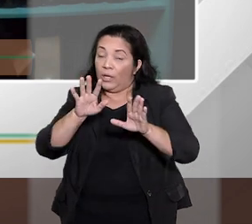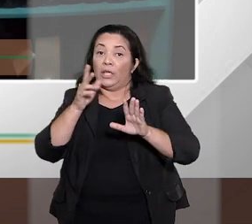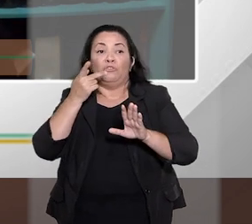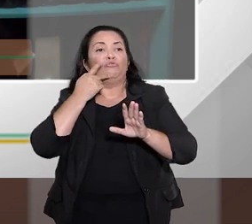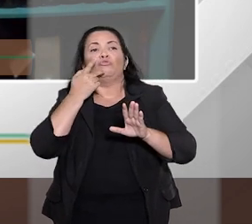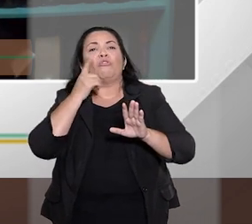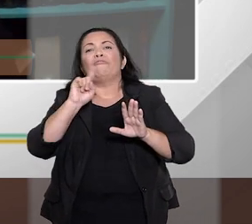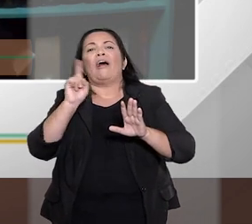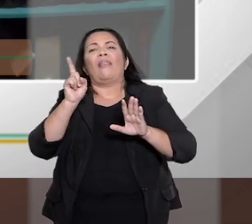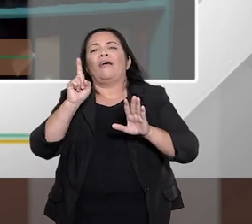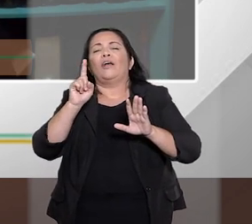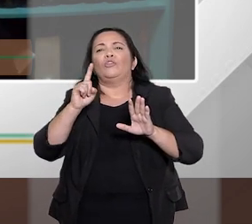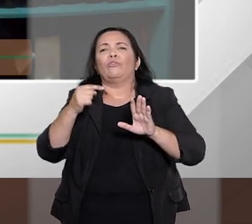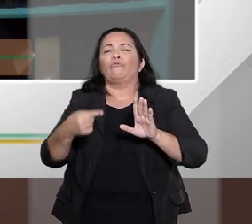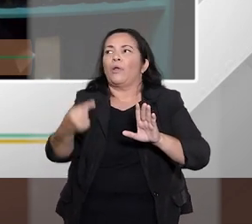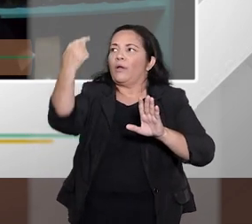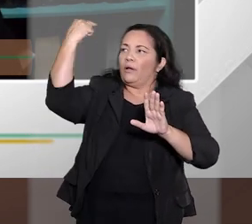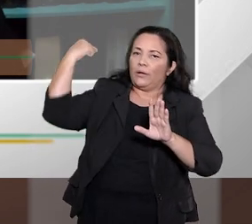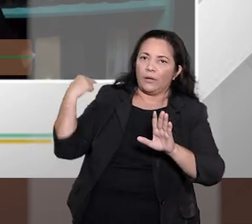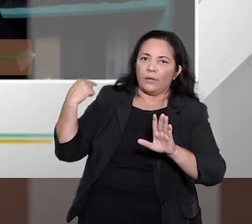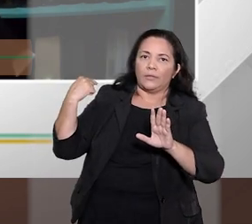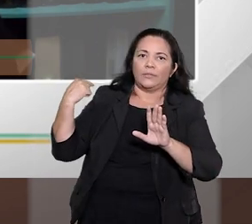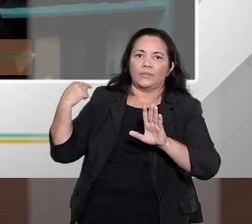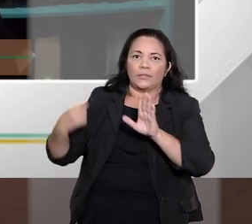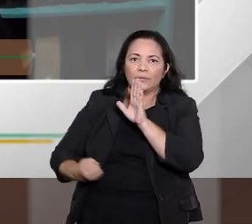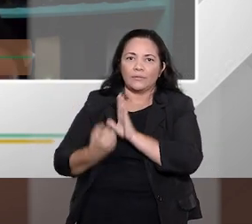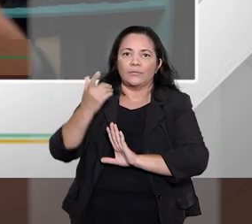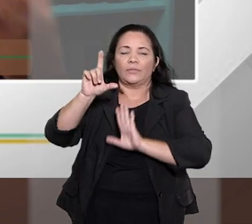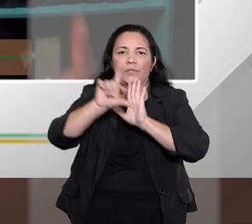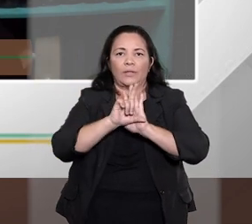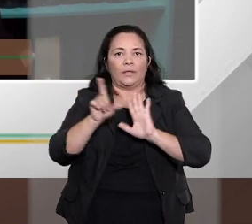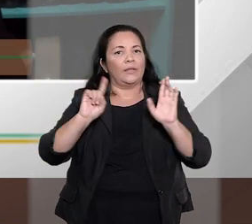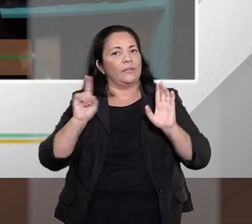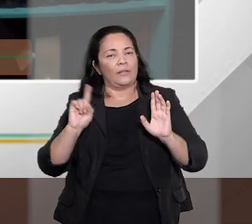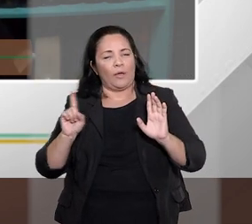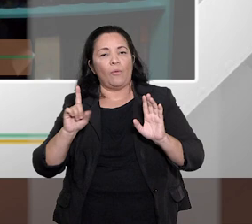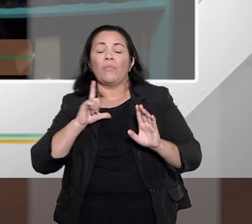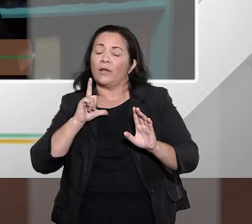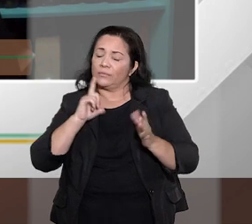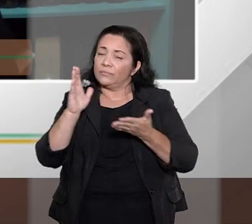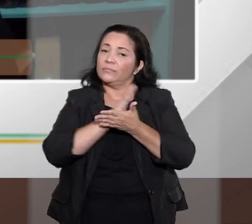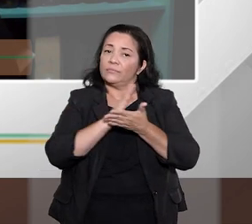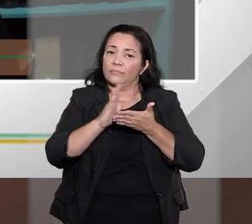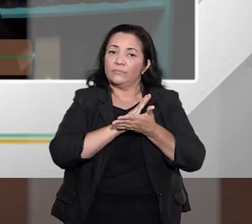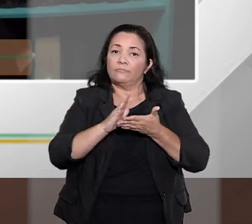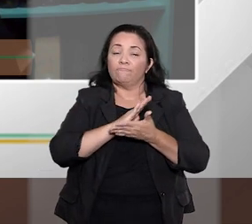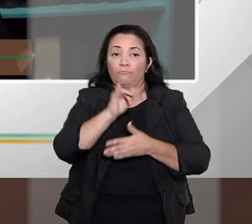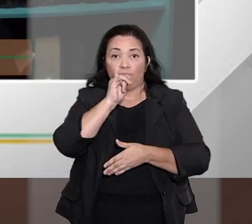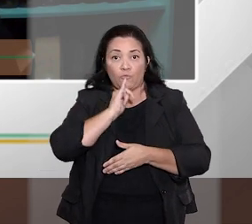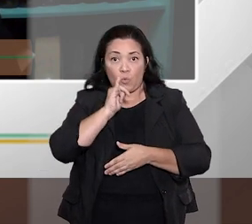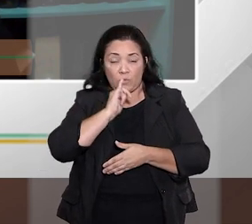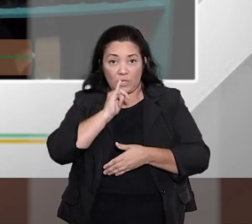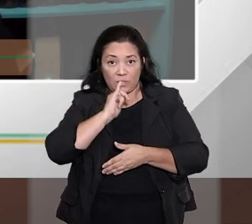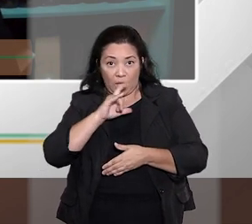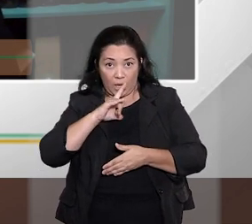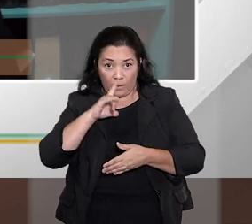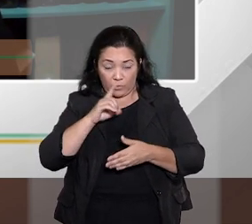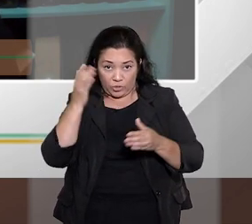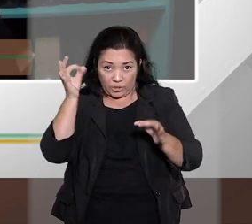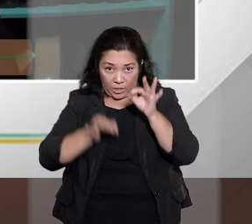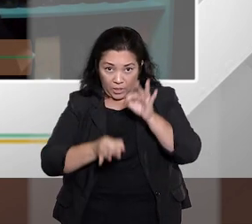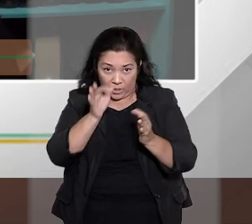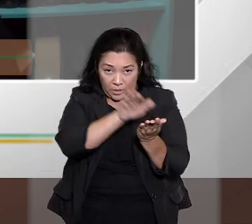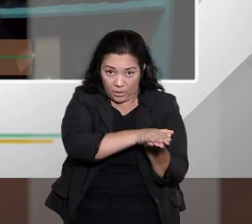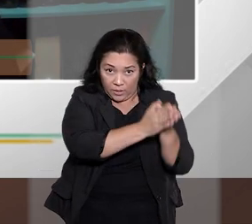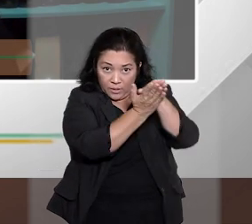antes da promulgação da lei, mas mesmo depois da promulgação da lei, ainda há casos relatados, principalmente em juizados, especiais